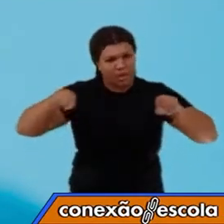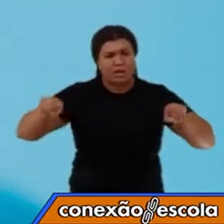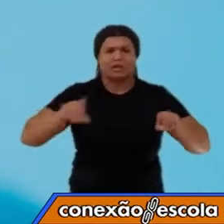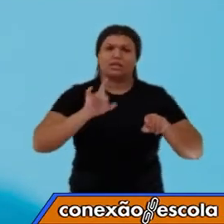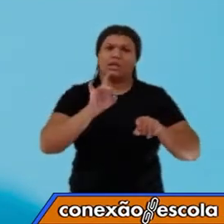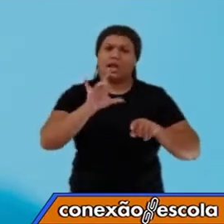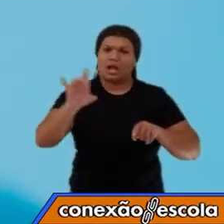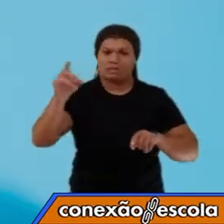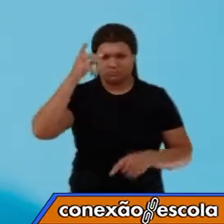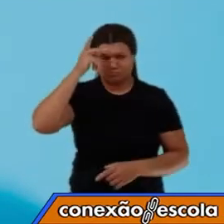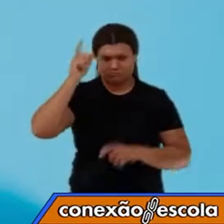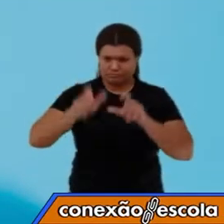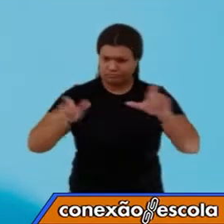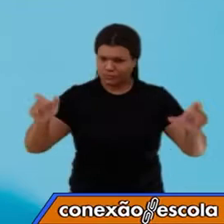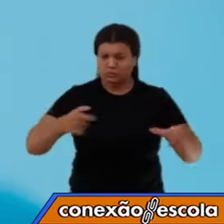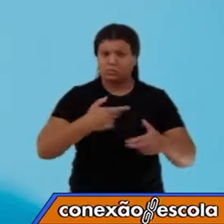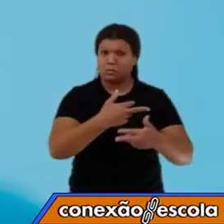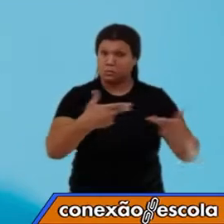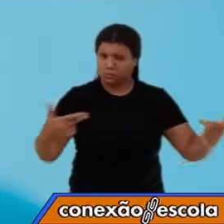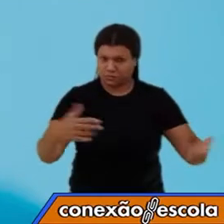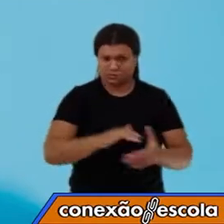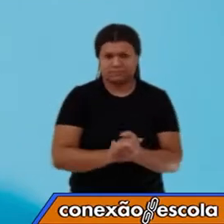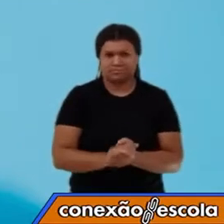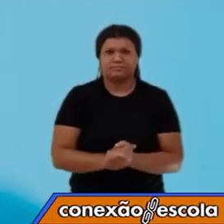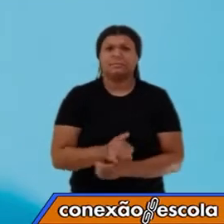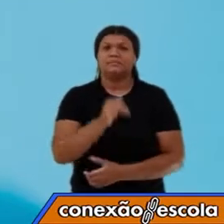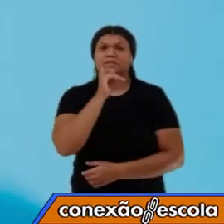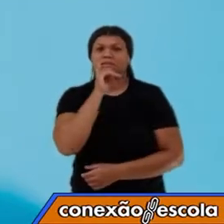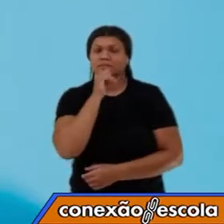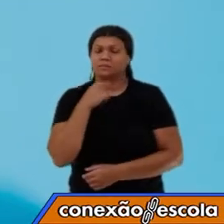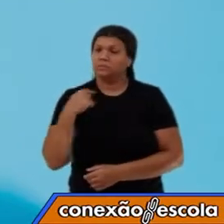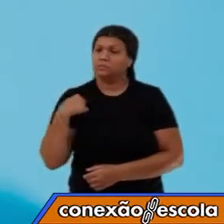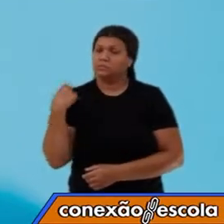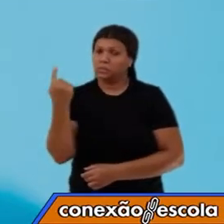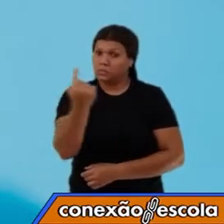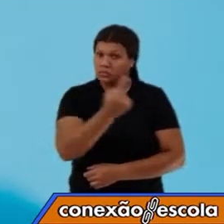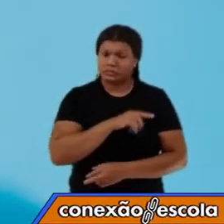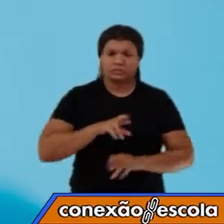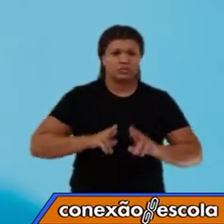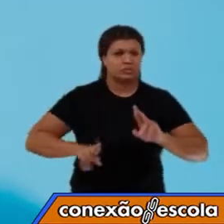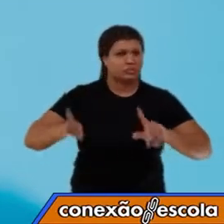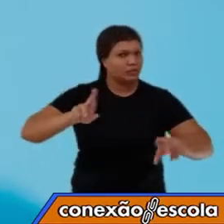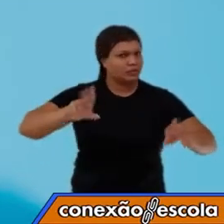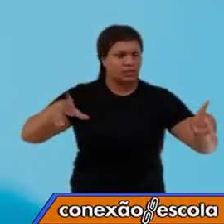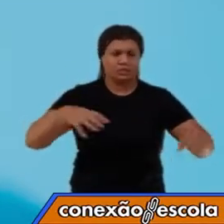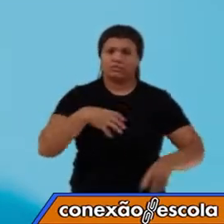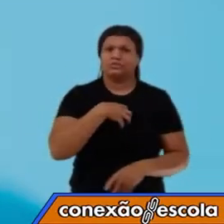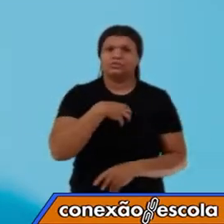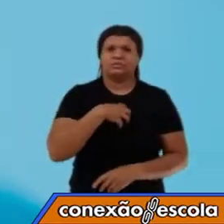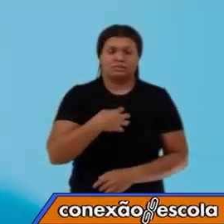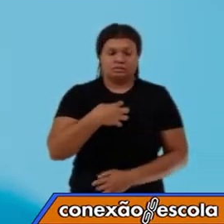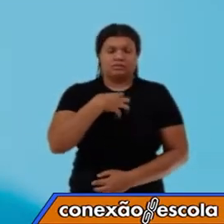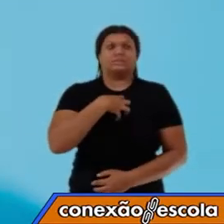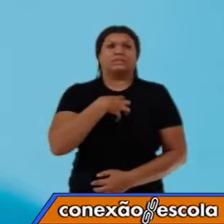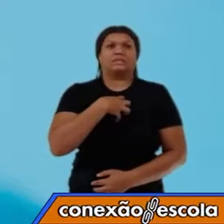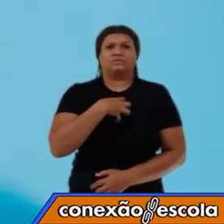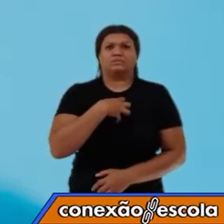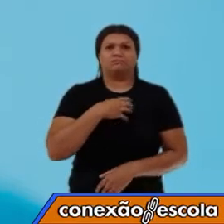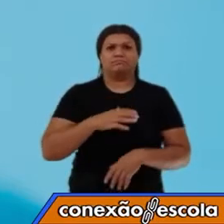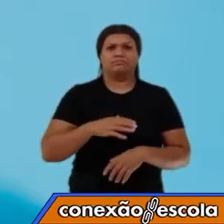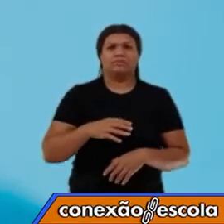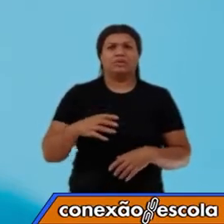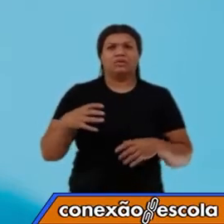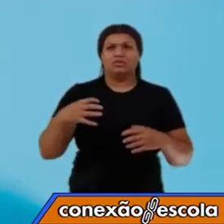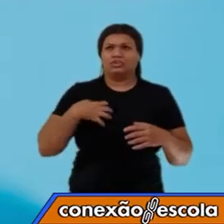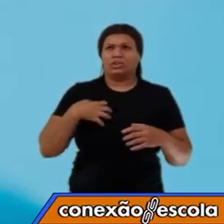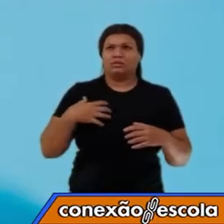exemplificar com nós mesmos. Cada um, em diferentes situações, sente a temperatura do